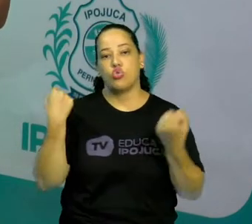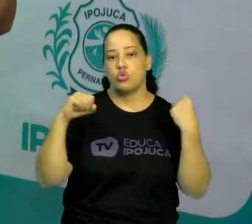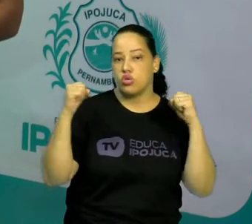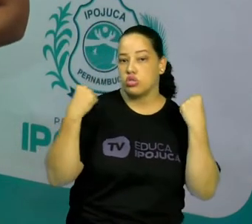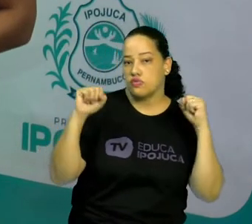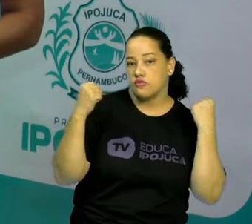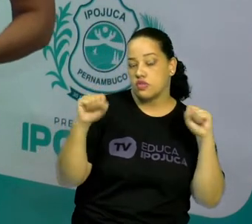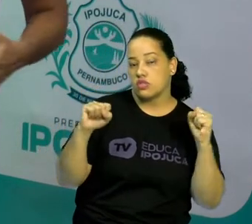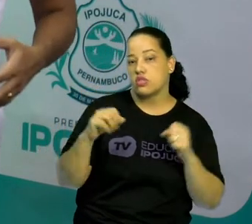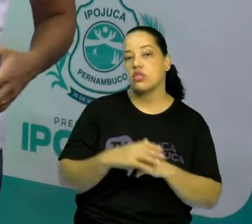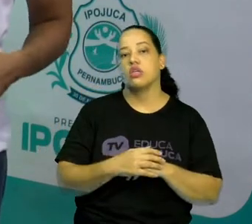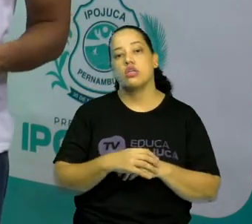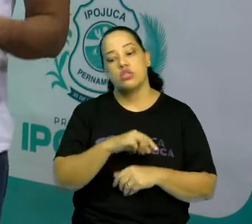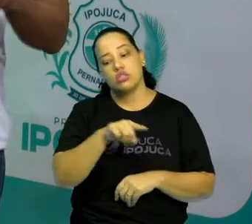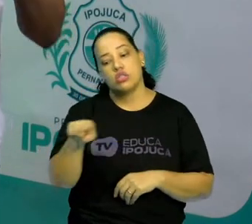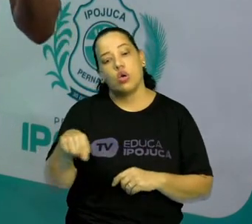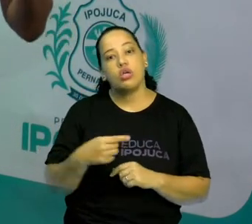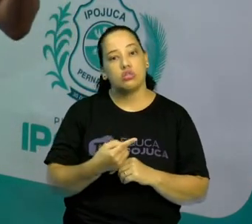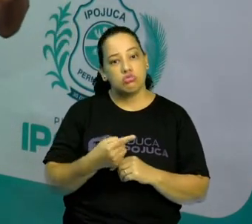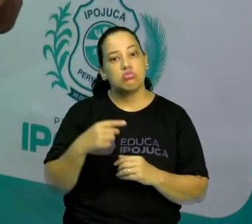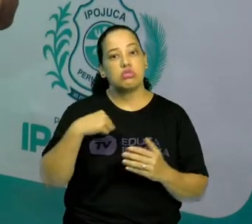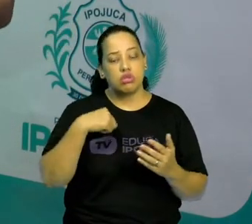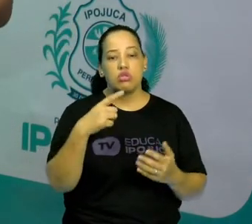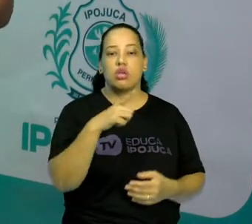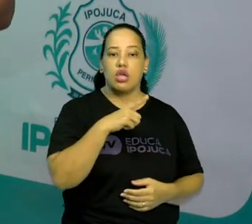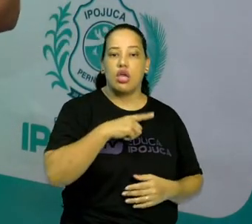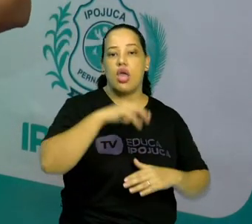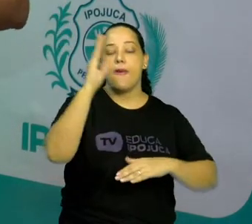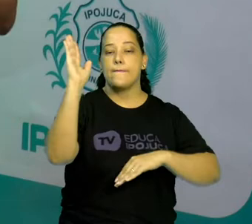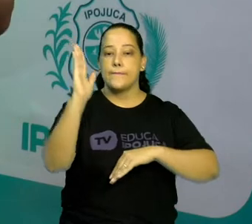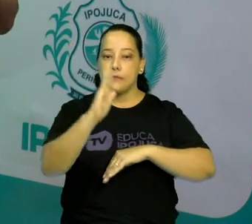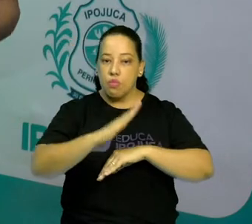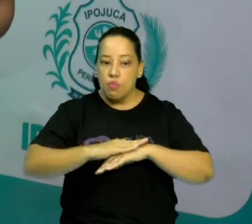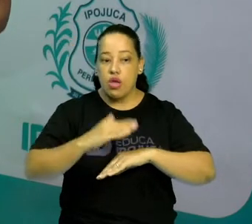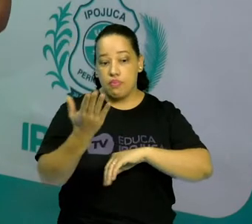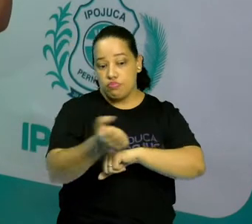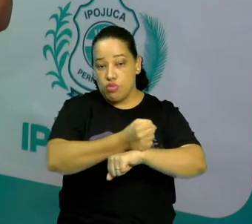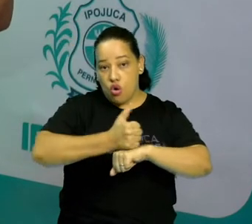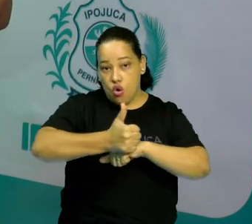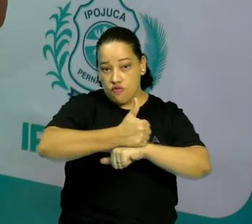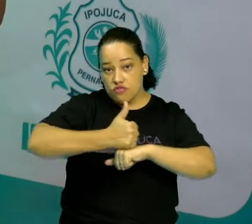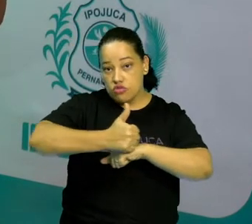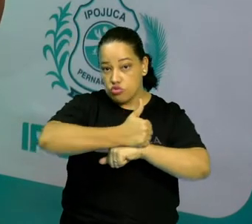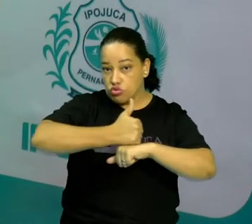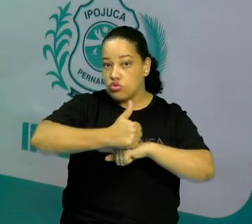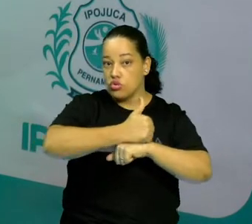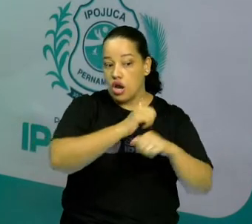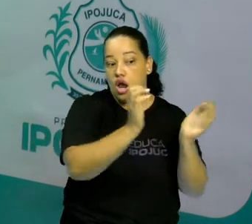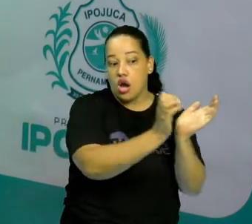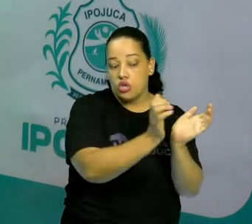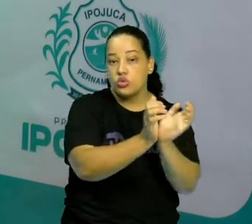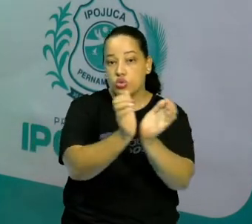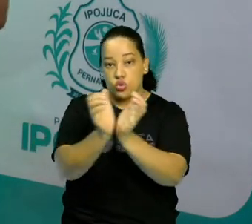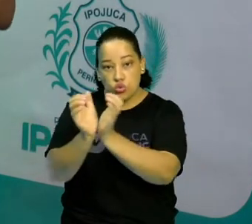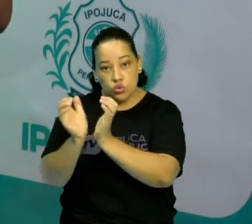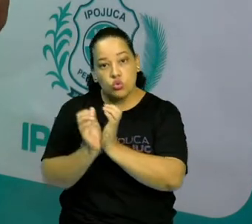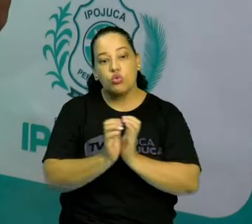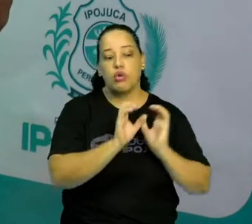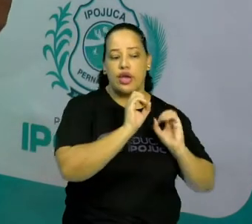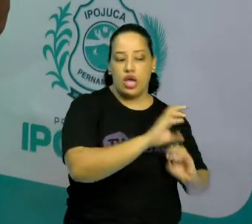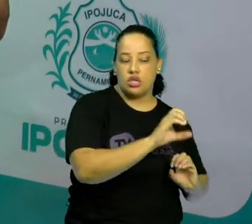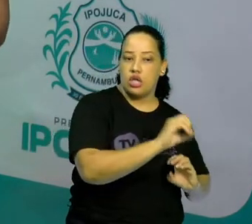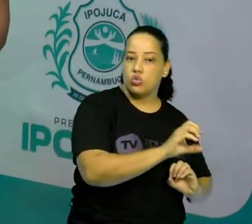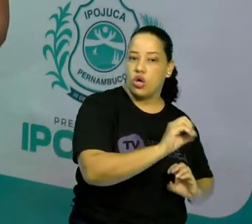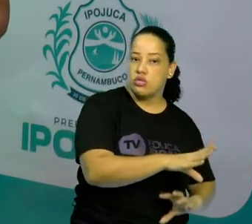Então, a gente tem uma infinidade de pessoas, vários grupos, tanto da área educacional,